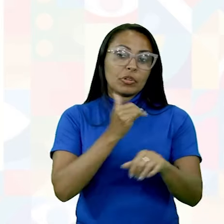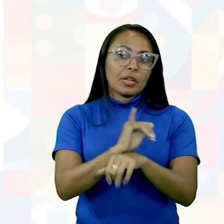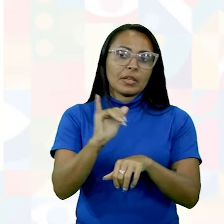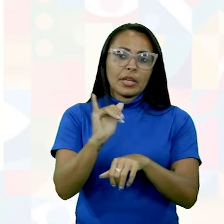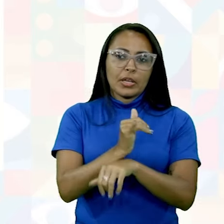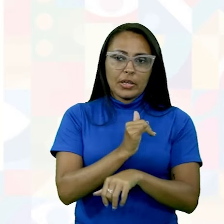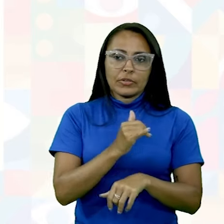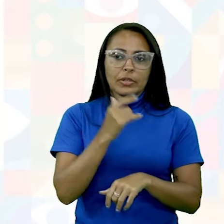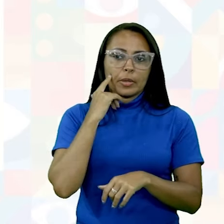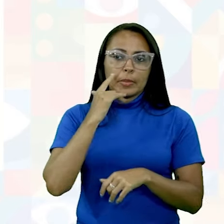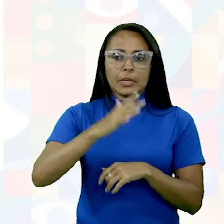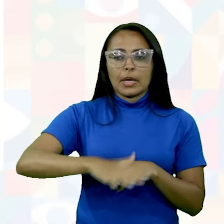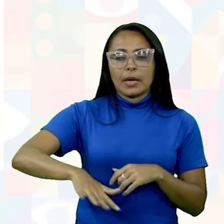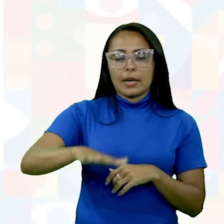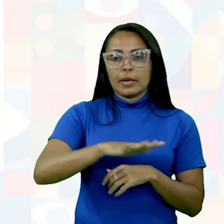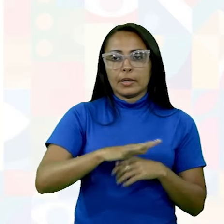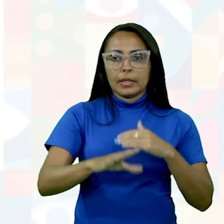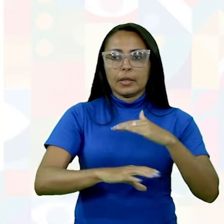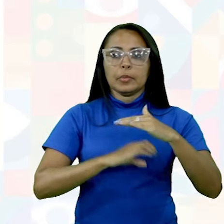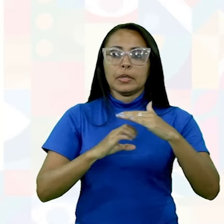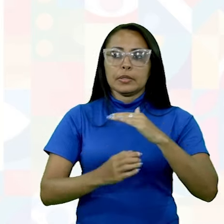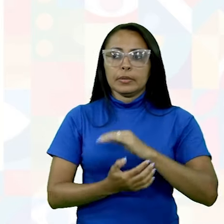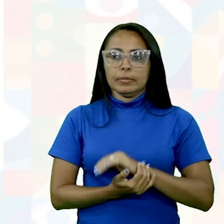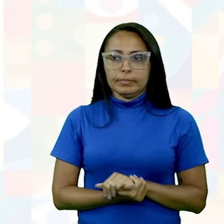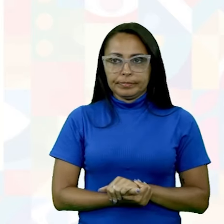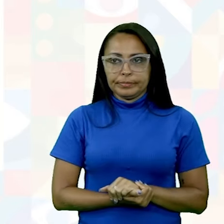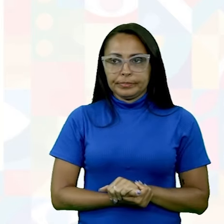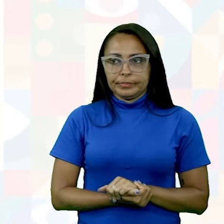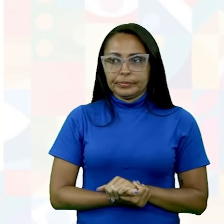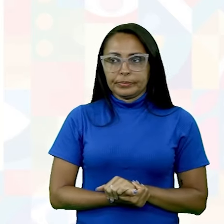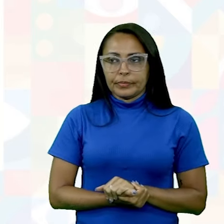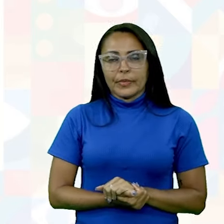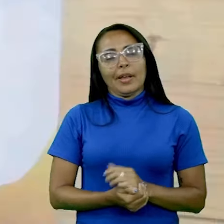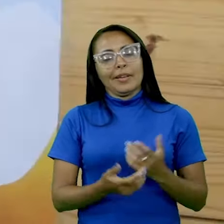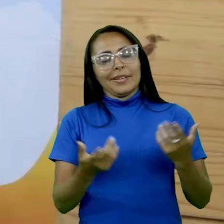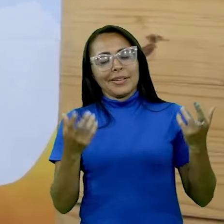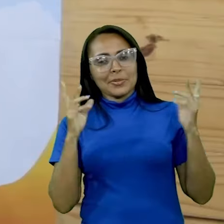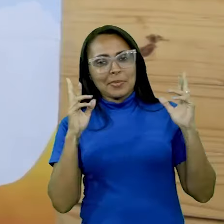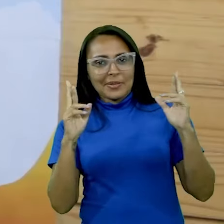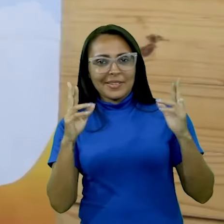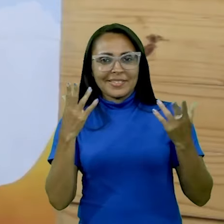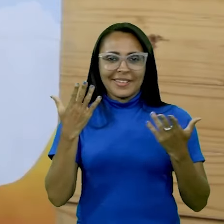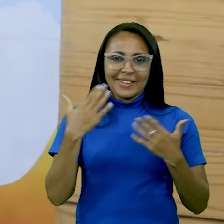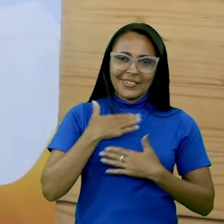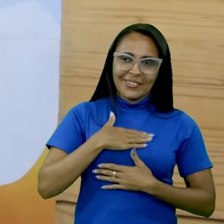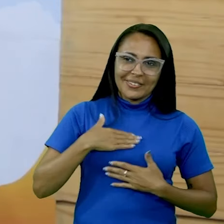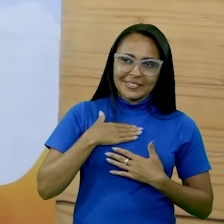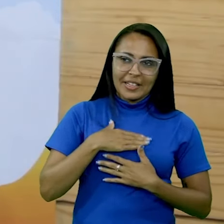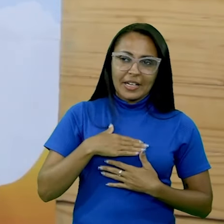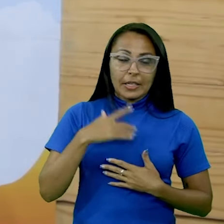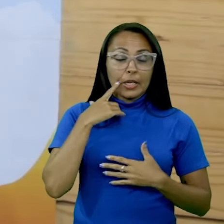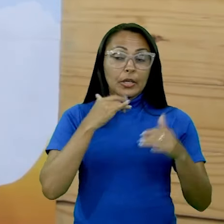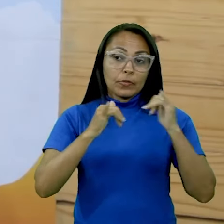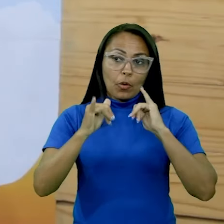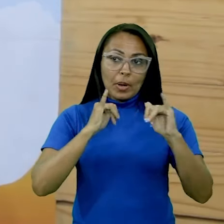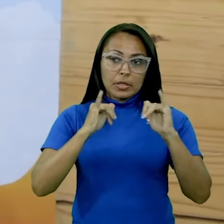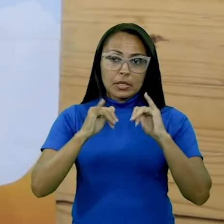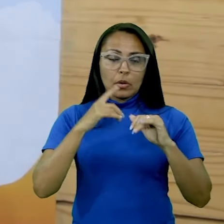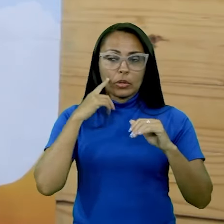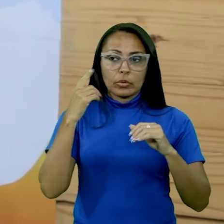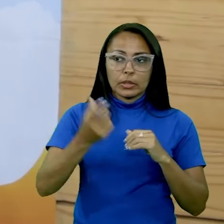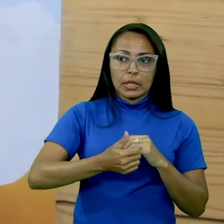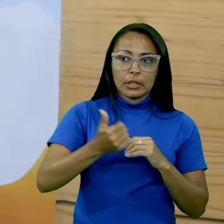área operacional da empresa. Está ok? Esperamos que vocês tenham compreendido a primeira informação da unidade 1.